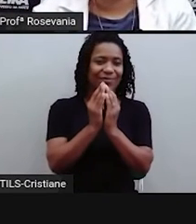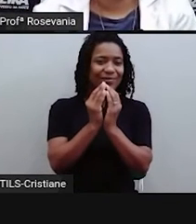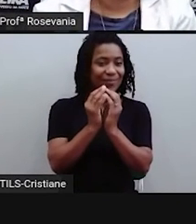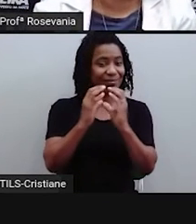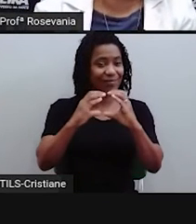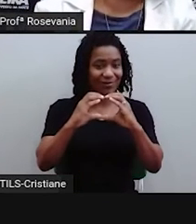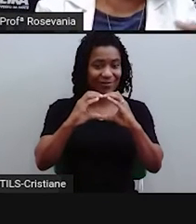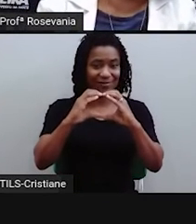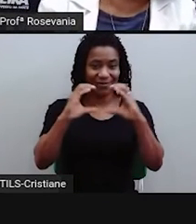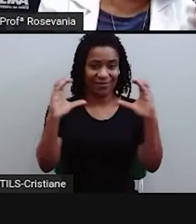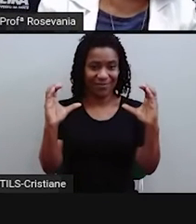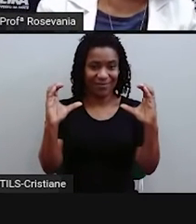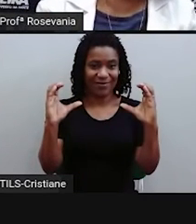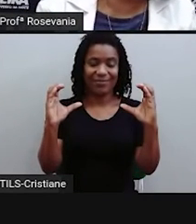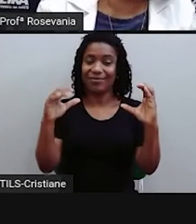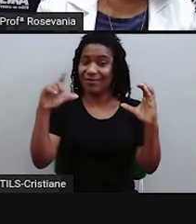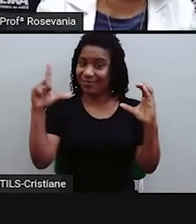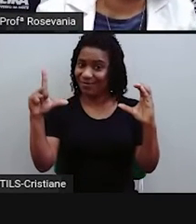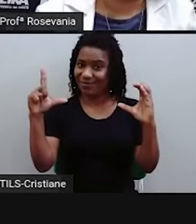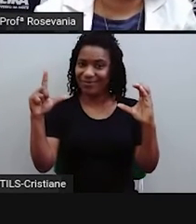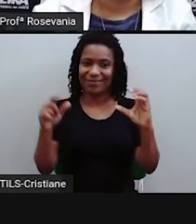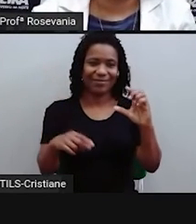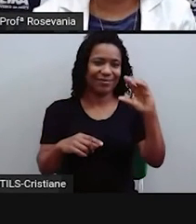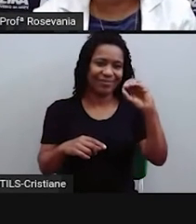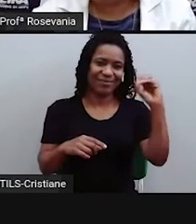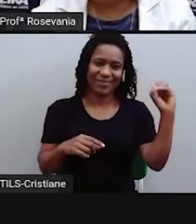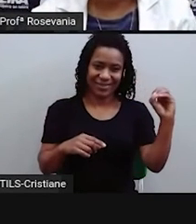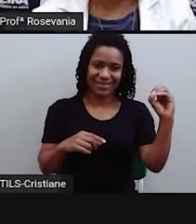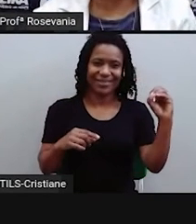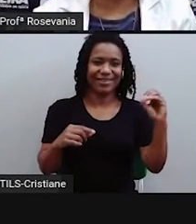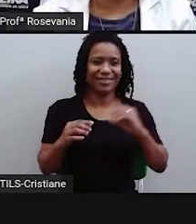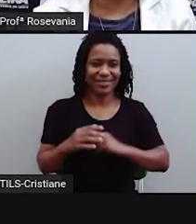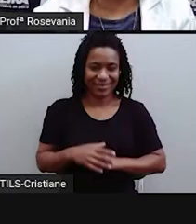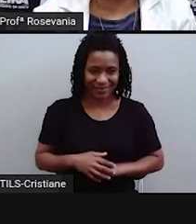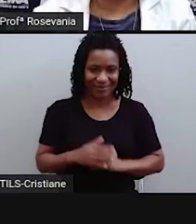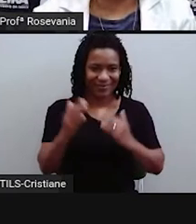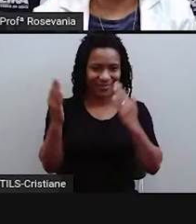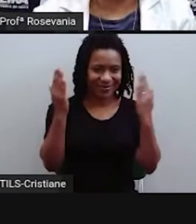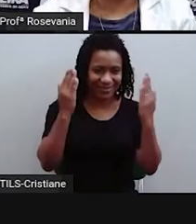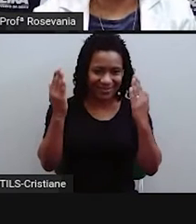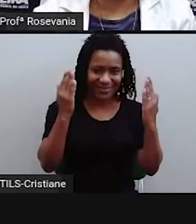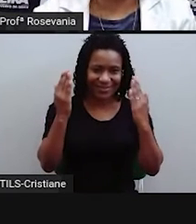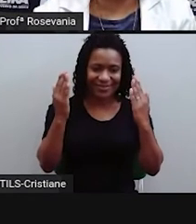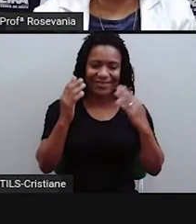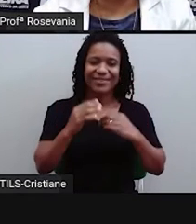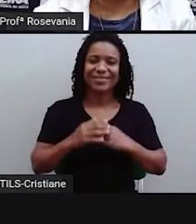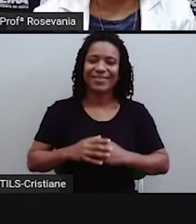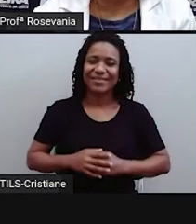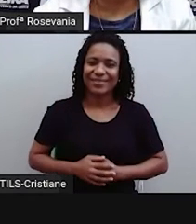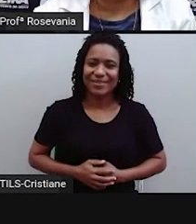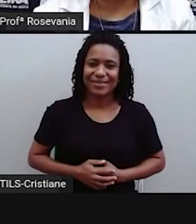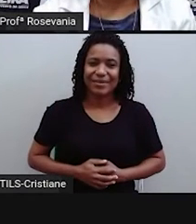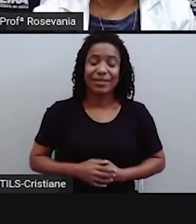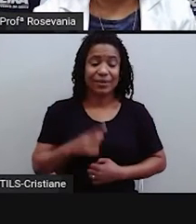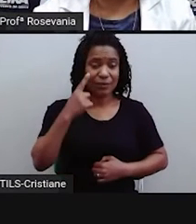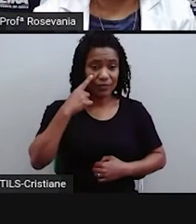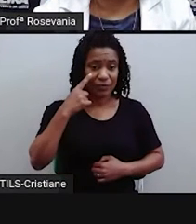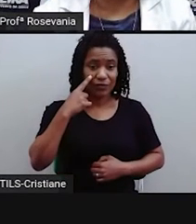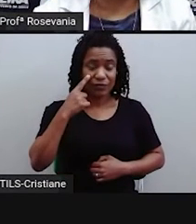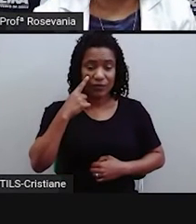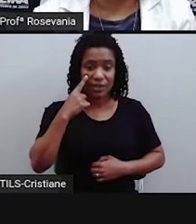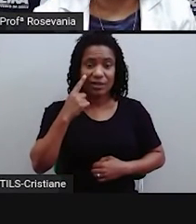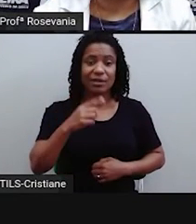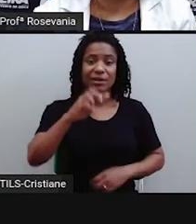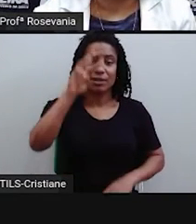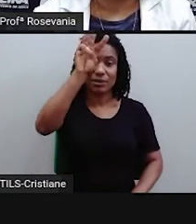a longitude leste, do outro lado, a longitude oeste, então, a gente tem aqui o meridiano de Granuíte, olha